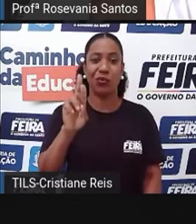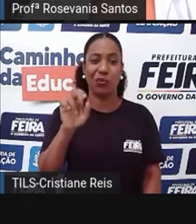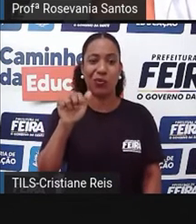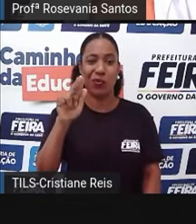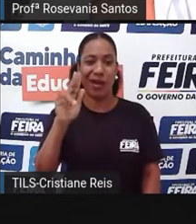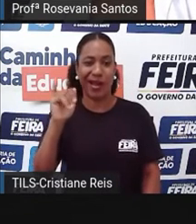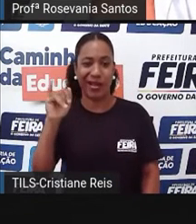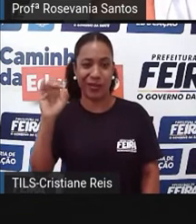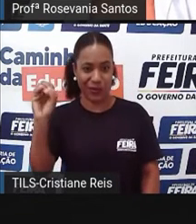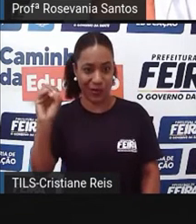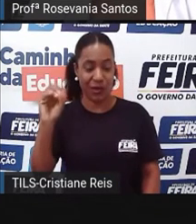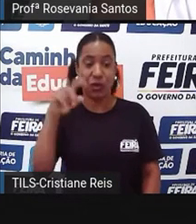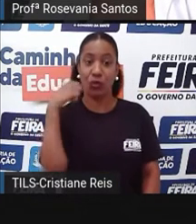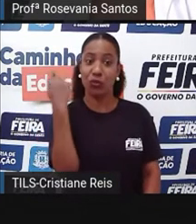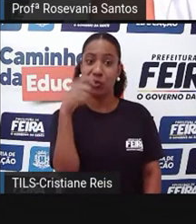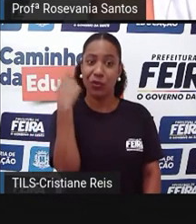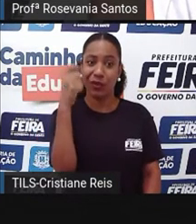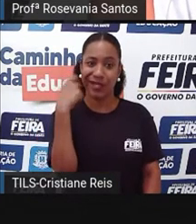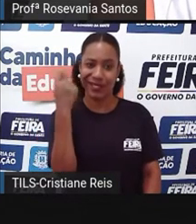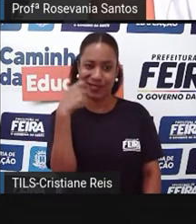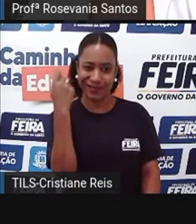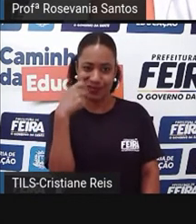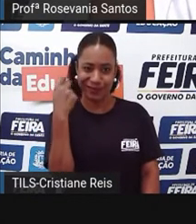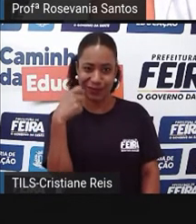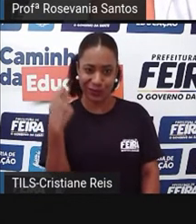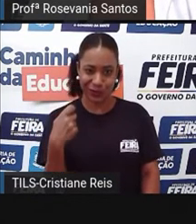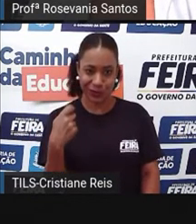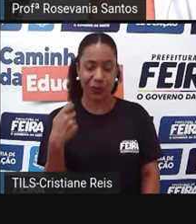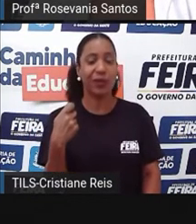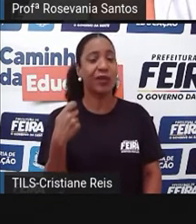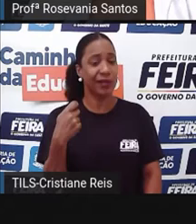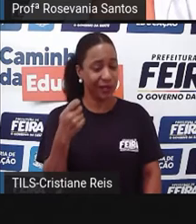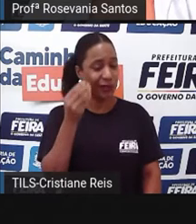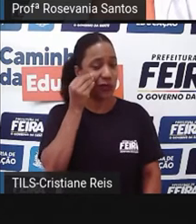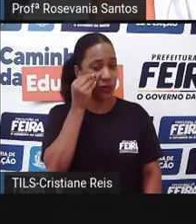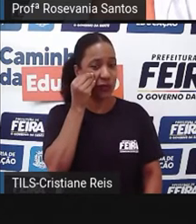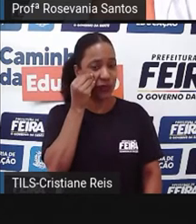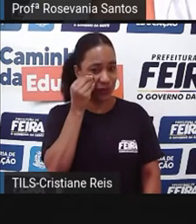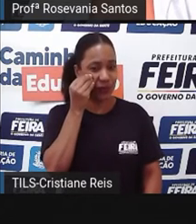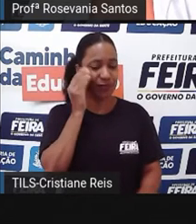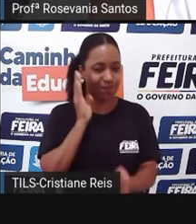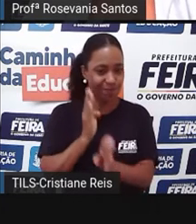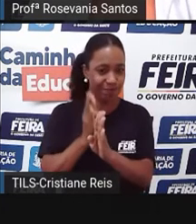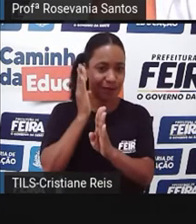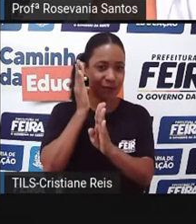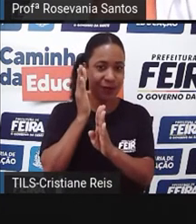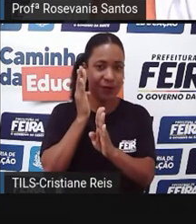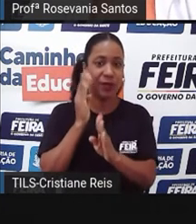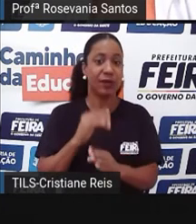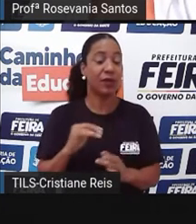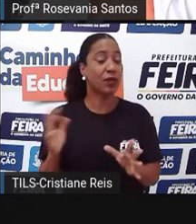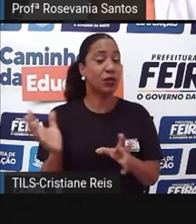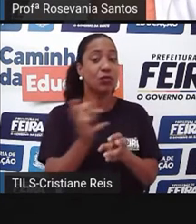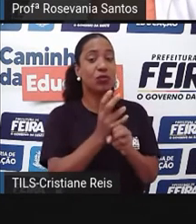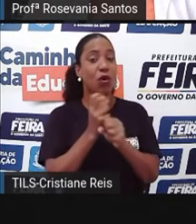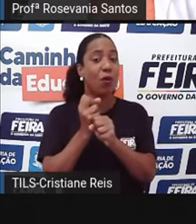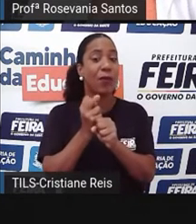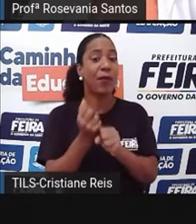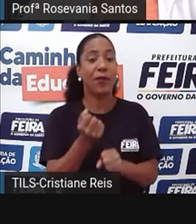-grandense, então, teve essa apresentação. Então, no caso dele, ele já tem 10 classificações,